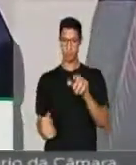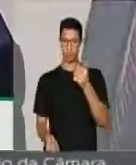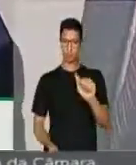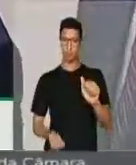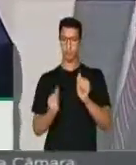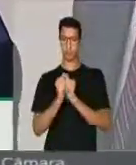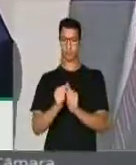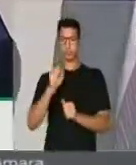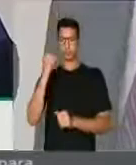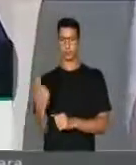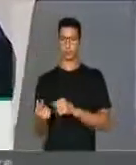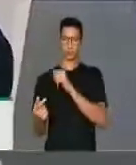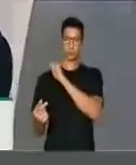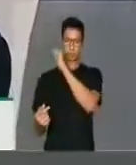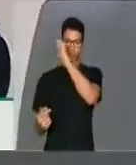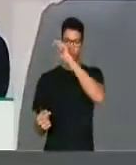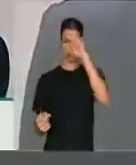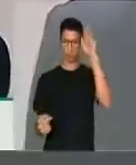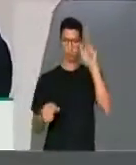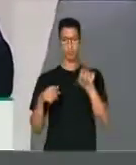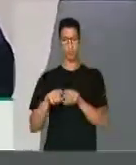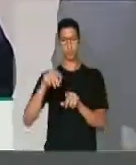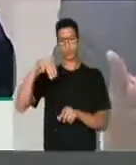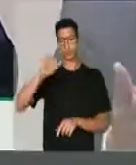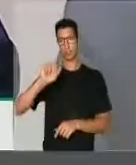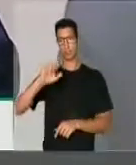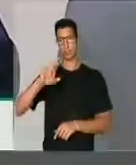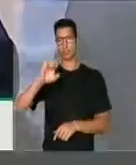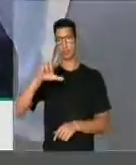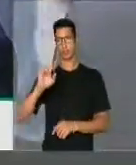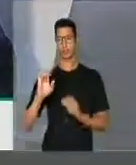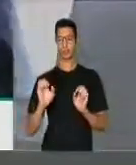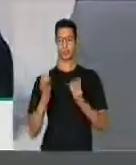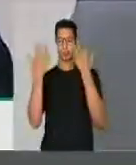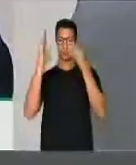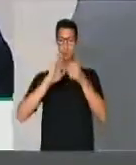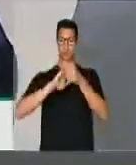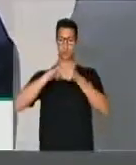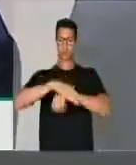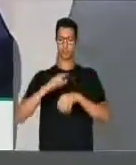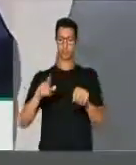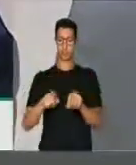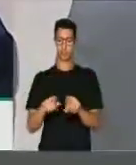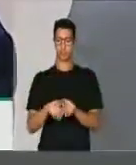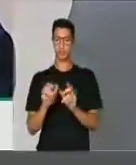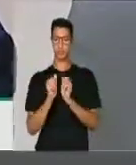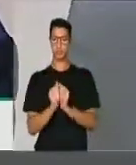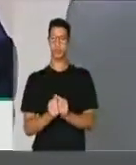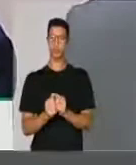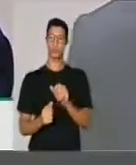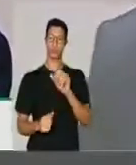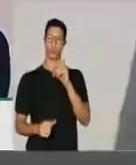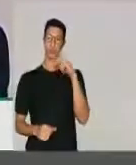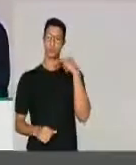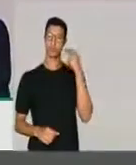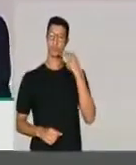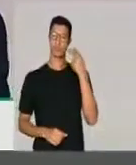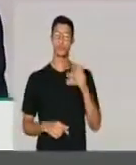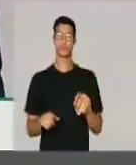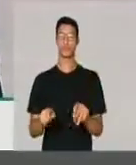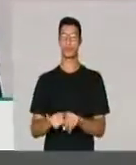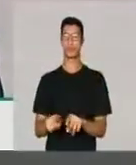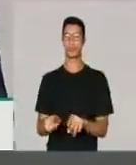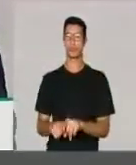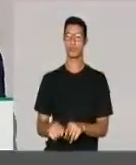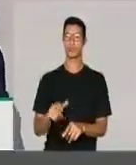com o vice-prefeito Doutor Mero, prefeito Marcel Carneiro. Fui à festa, à noite, também acompanhado do nosso amigo Emerson Vereadores. E